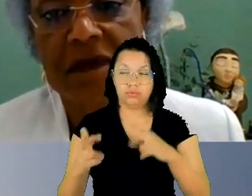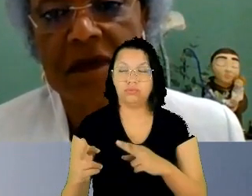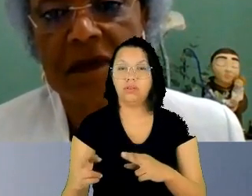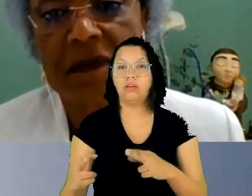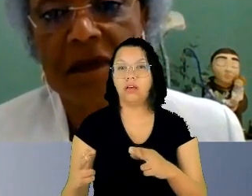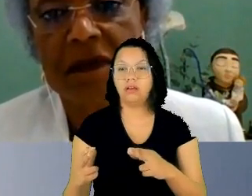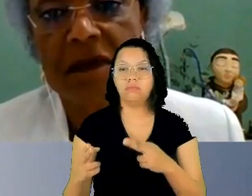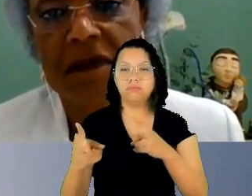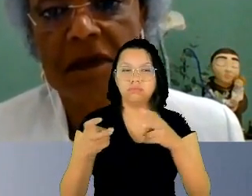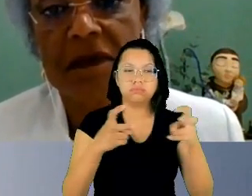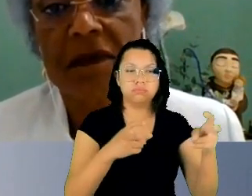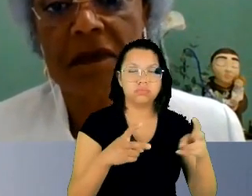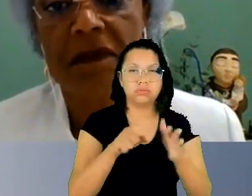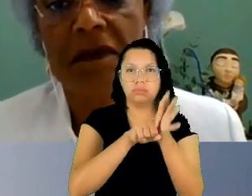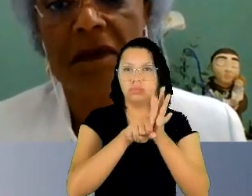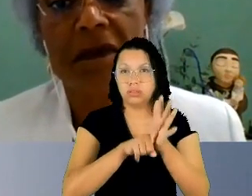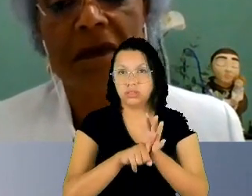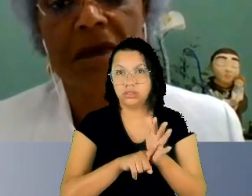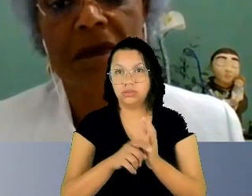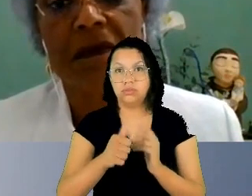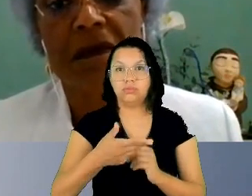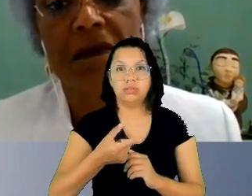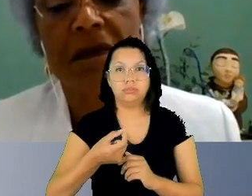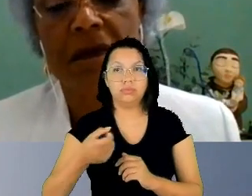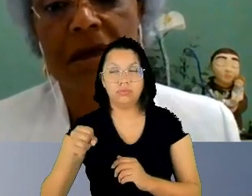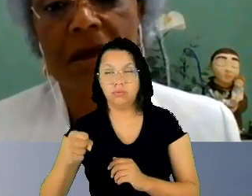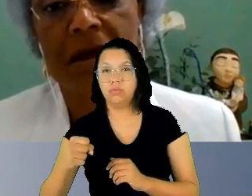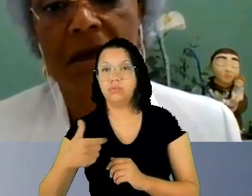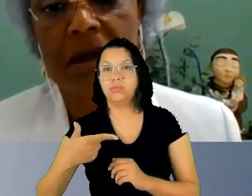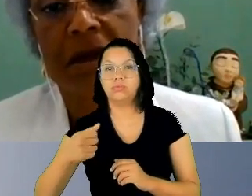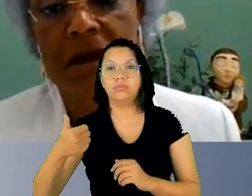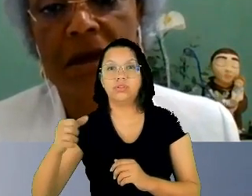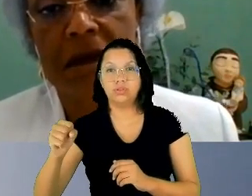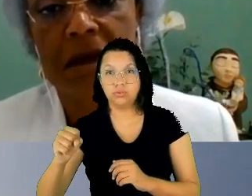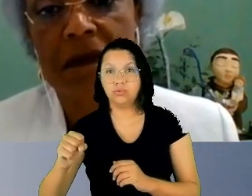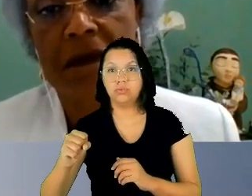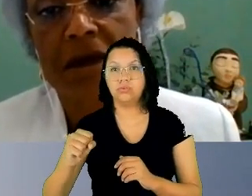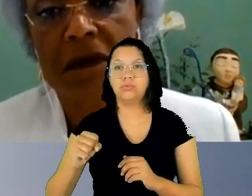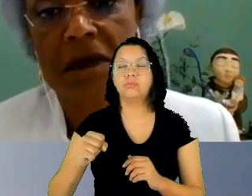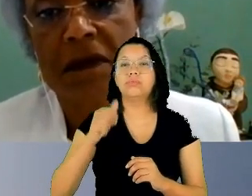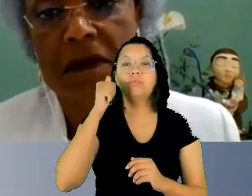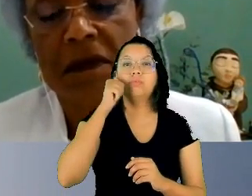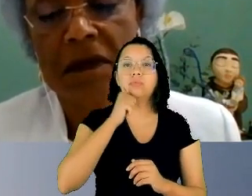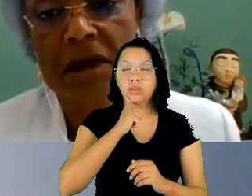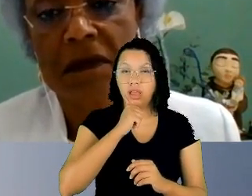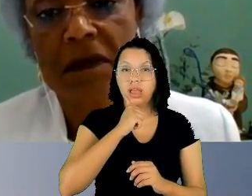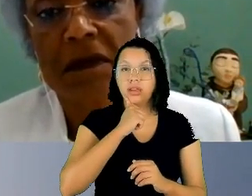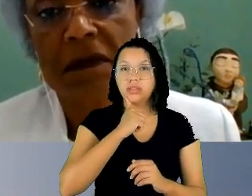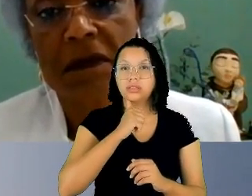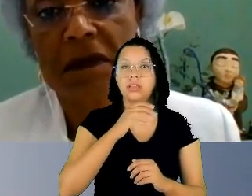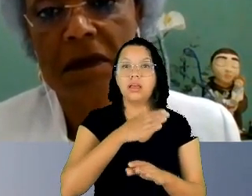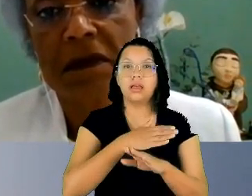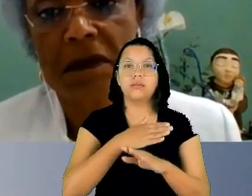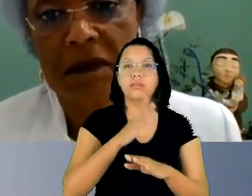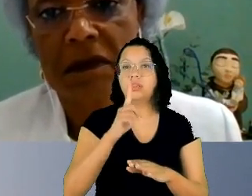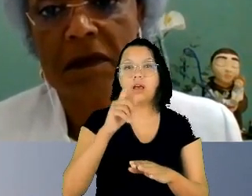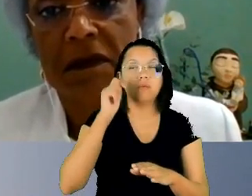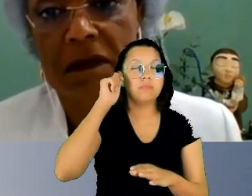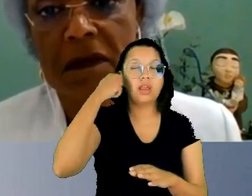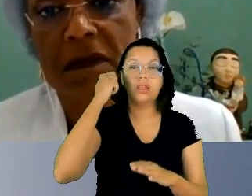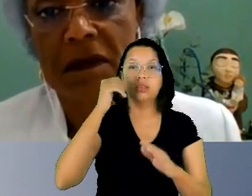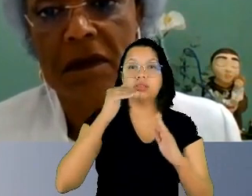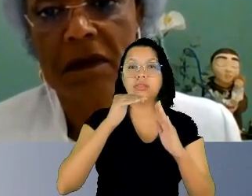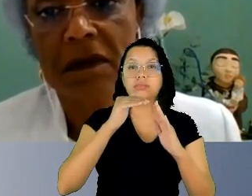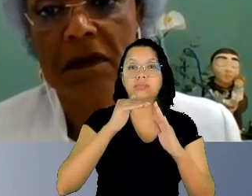taxa de homicídios de mulheres não negras caiu 11% das mulheres negras aumentou 12% que traz a questão do traço da